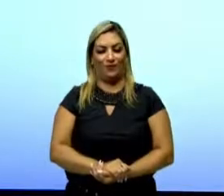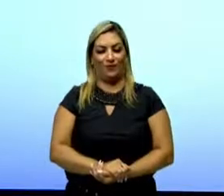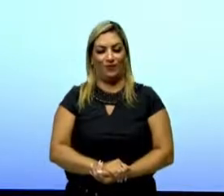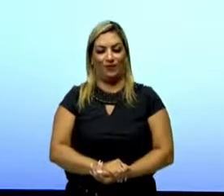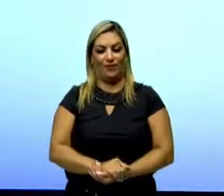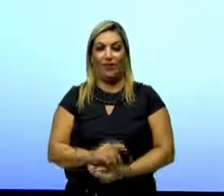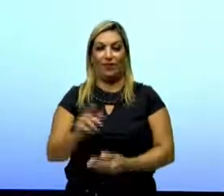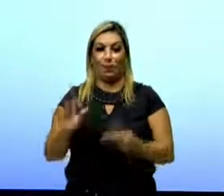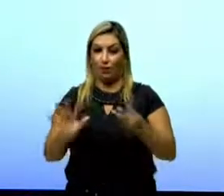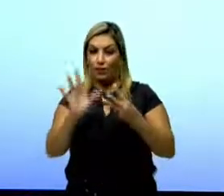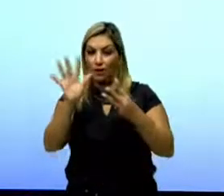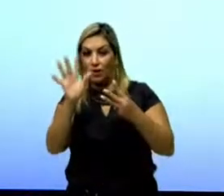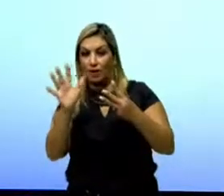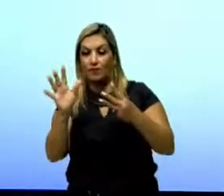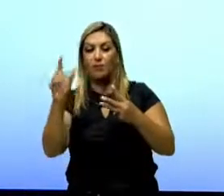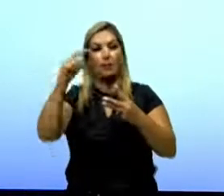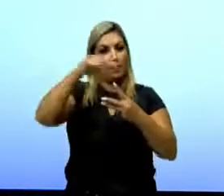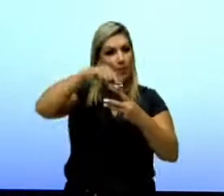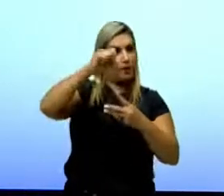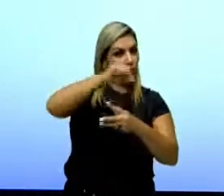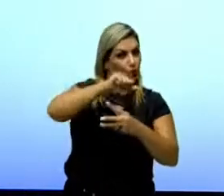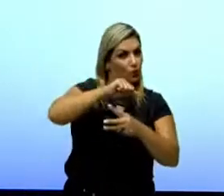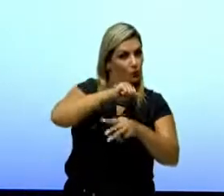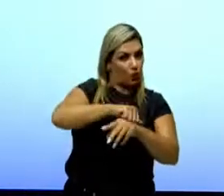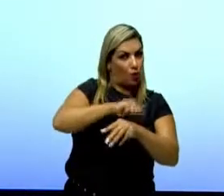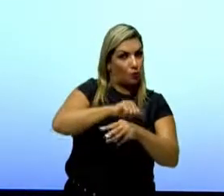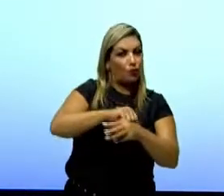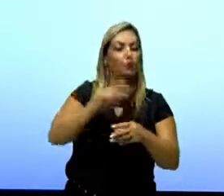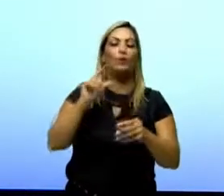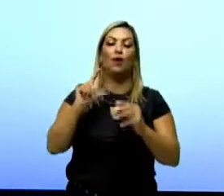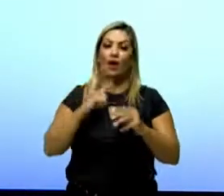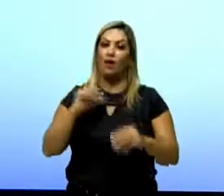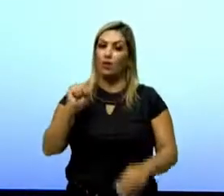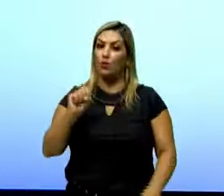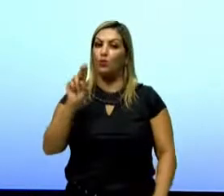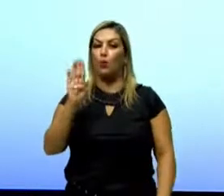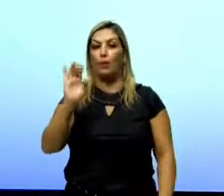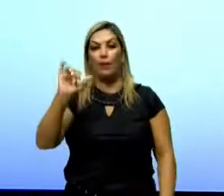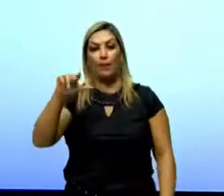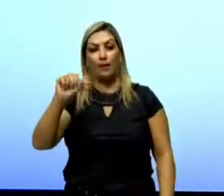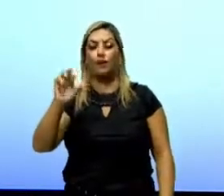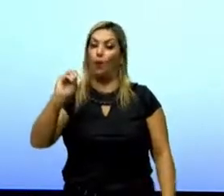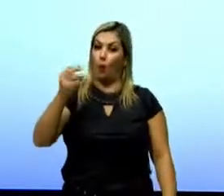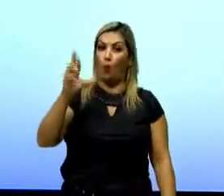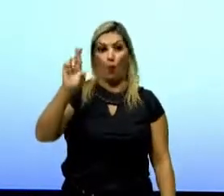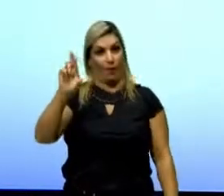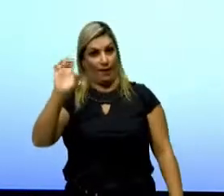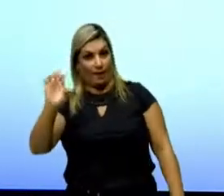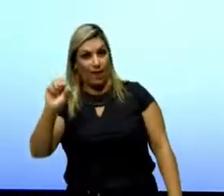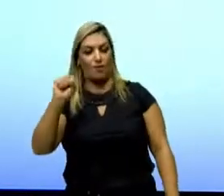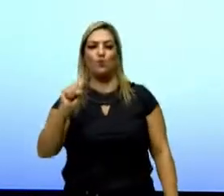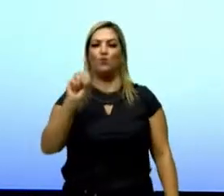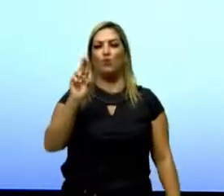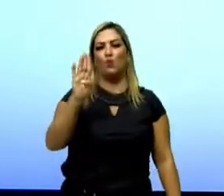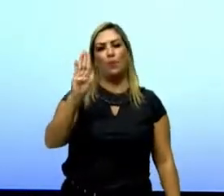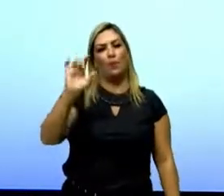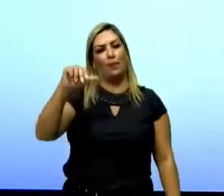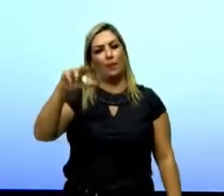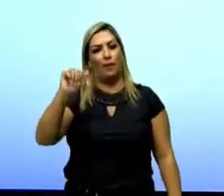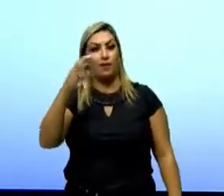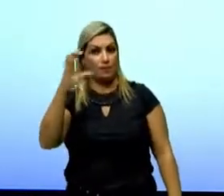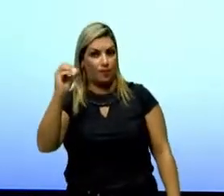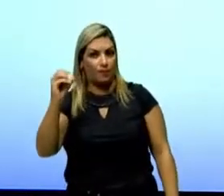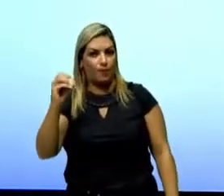gás para sólido, nós também podemos chamar de sublimação ou resublimação. Onde